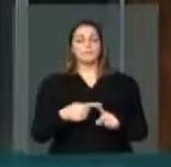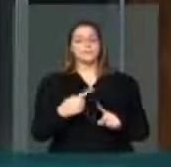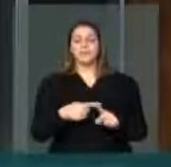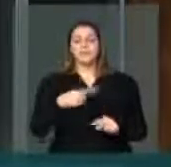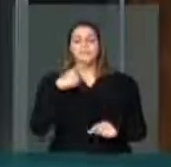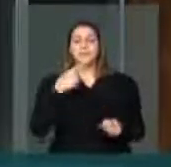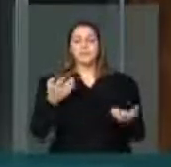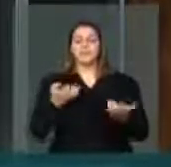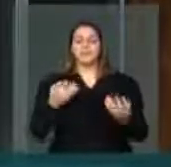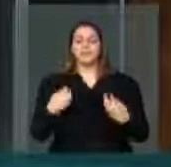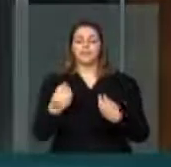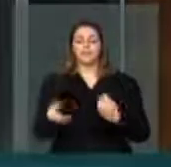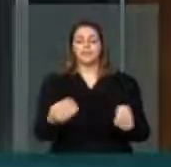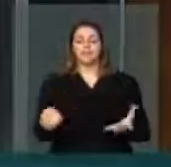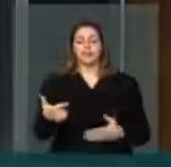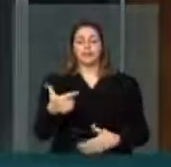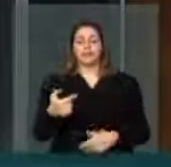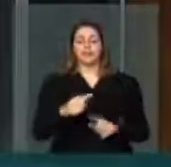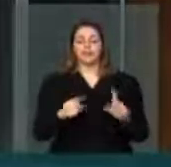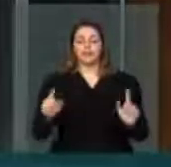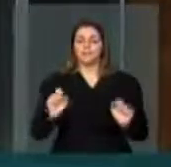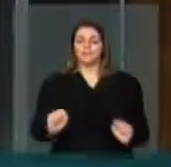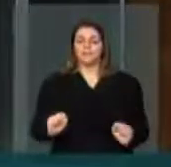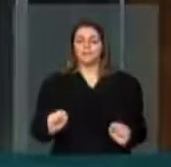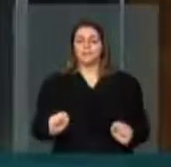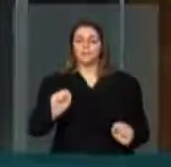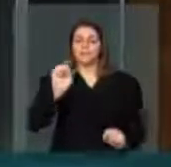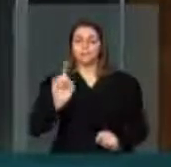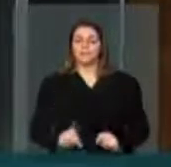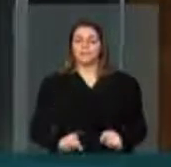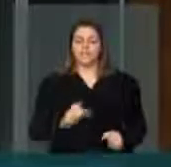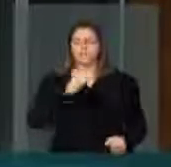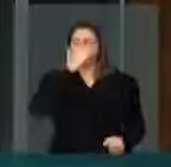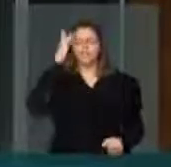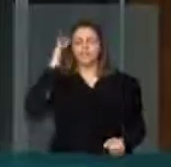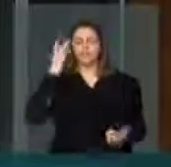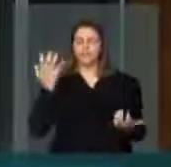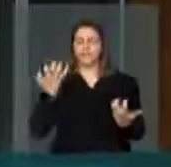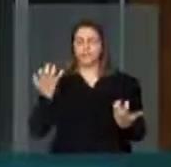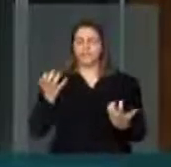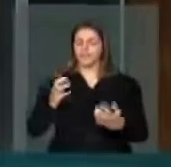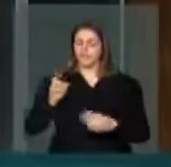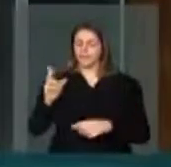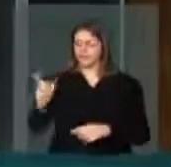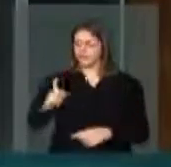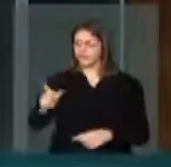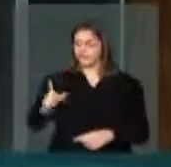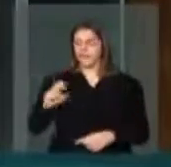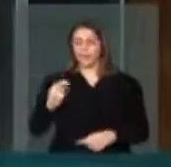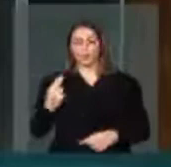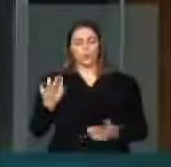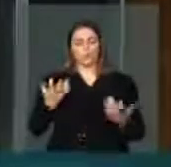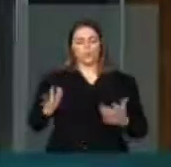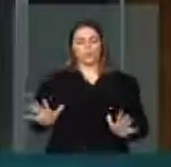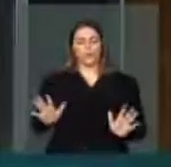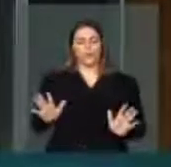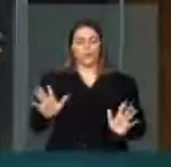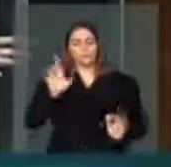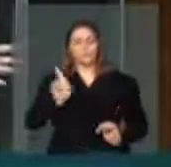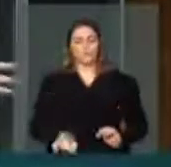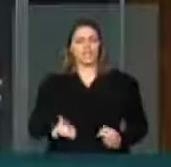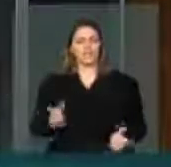armar ninguém, mas quer dar pelo menos o direito à pessoa de escolher se quer ter uma arma ou se não quer ter e não